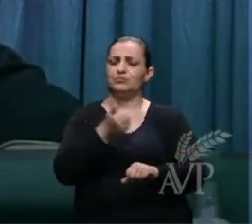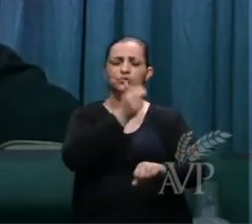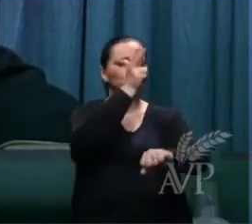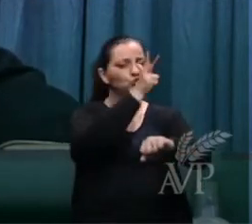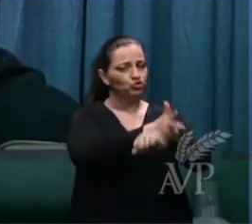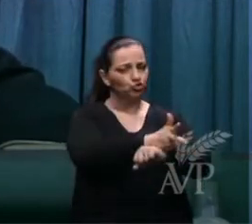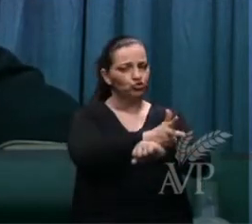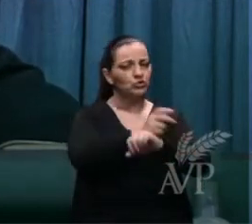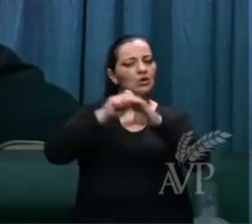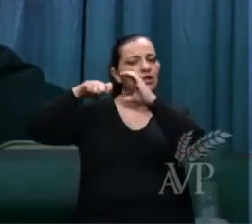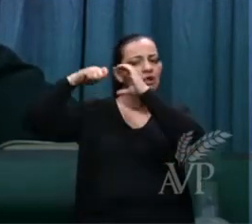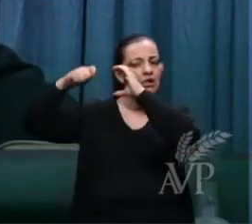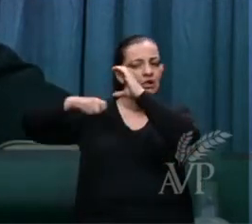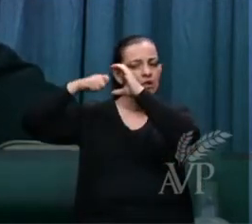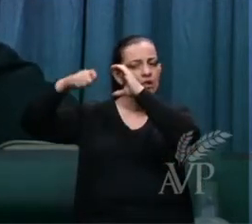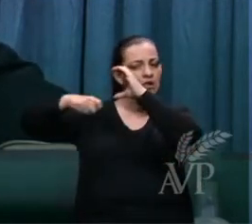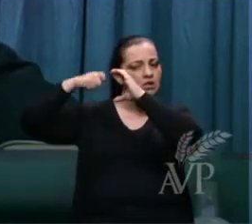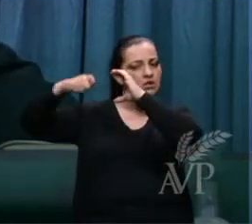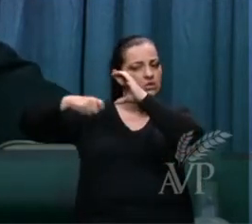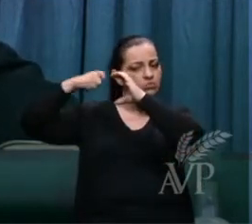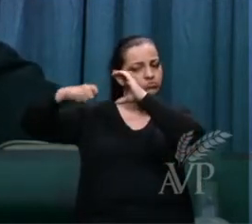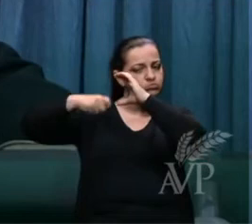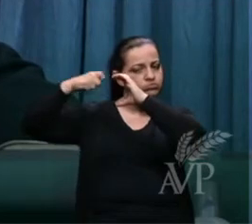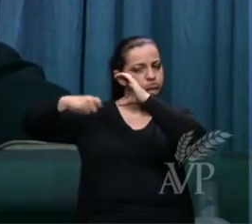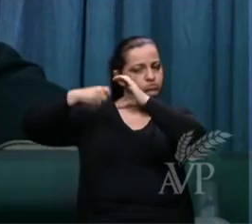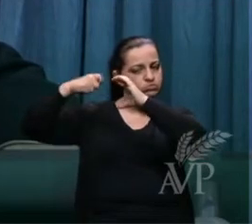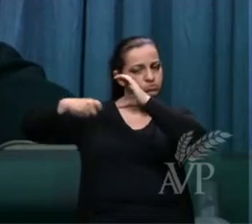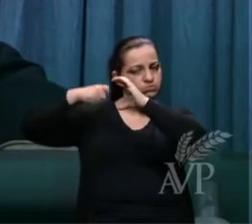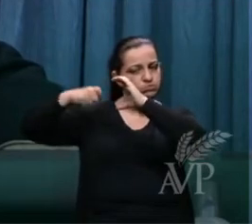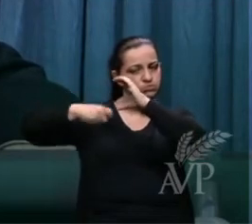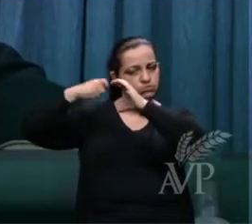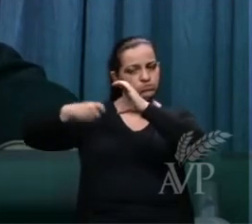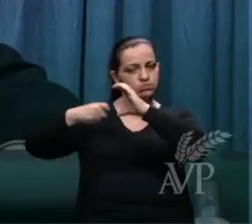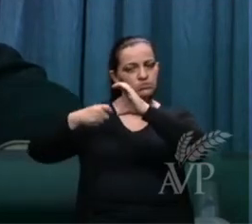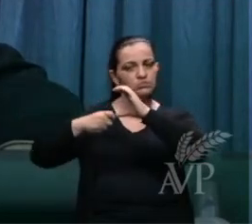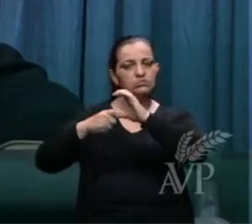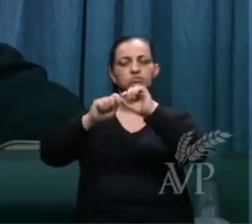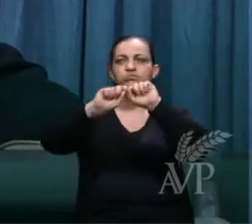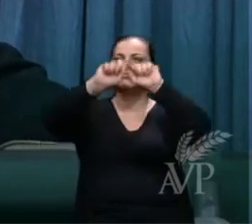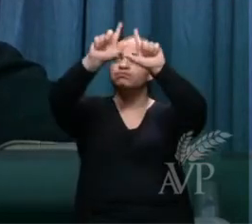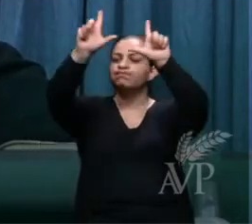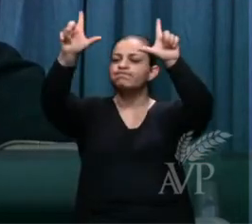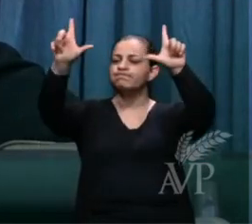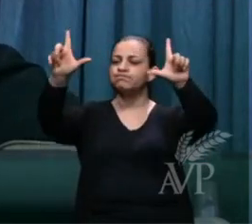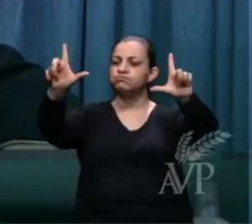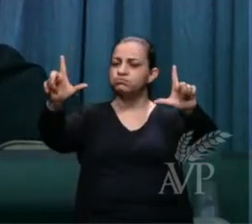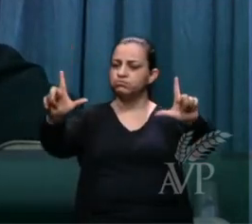essa gravação estiver passando,